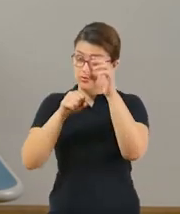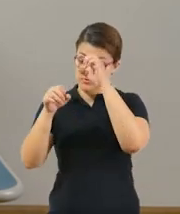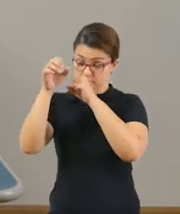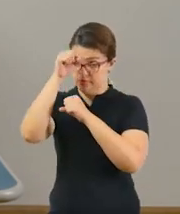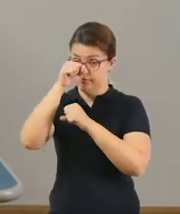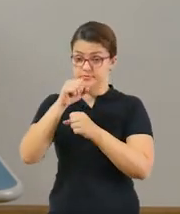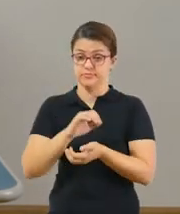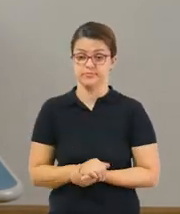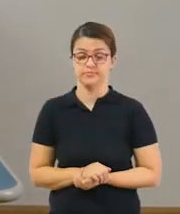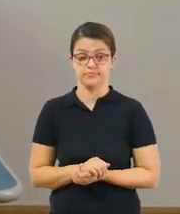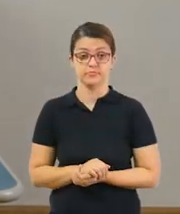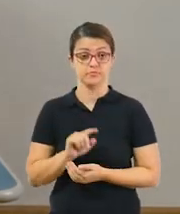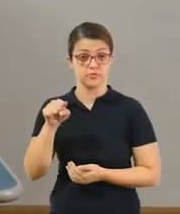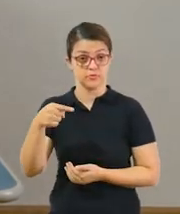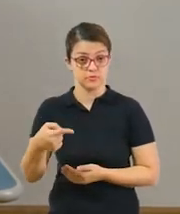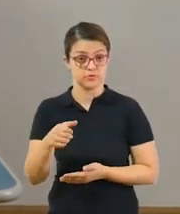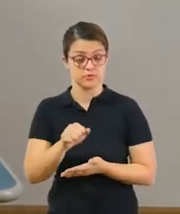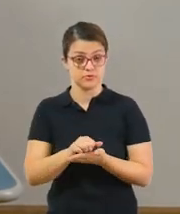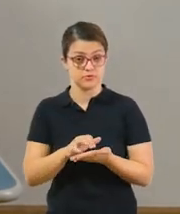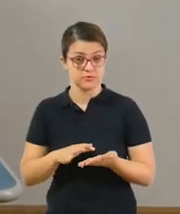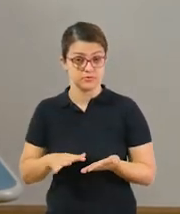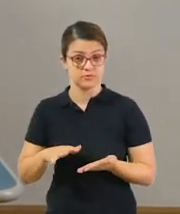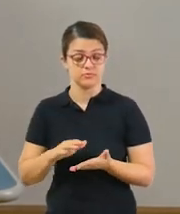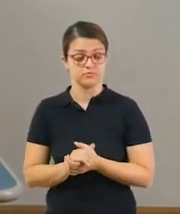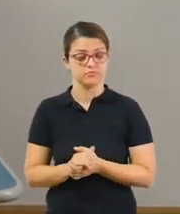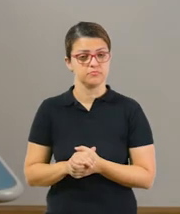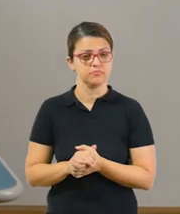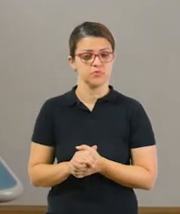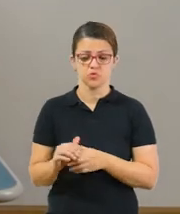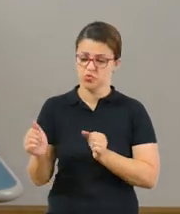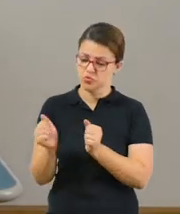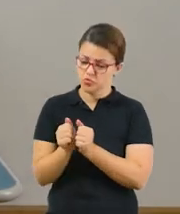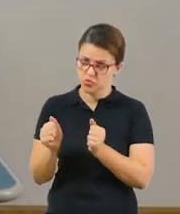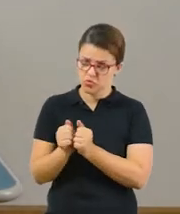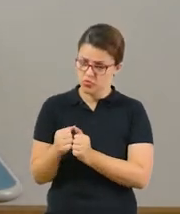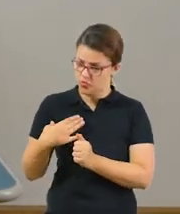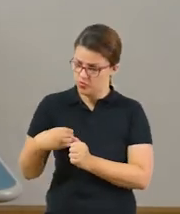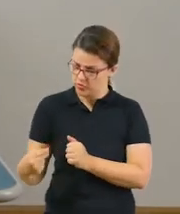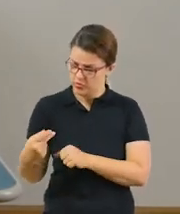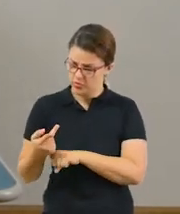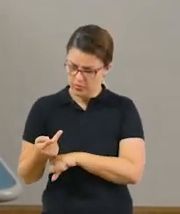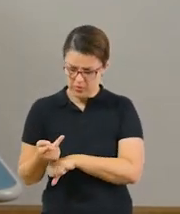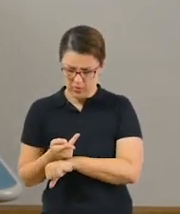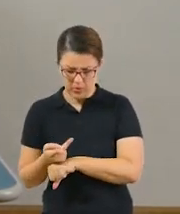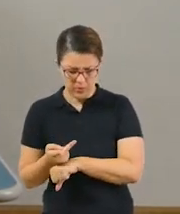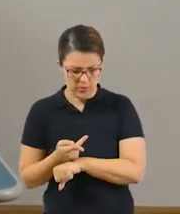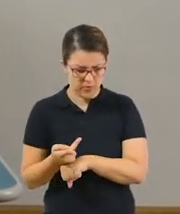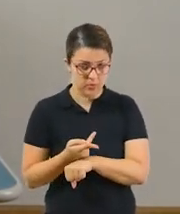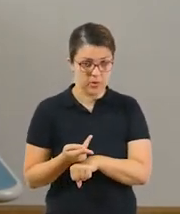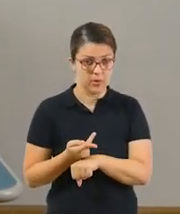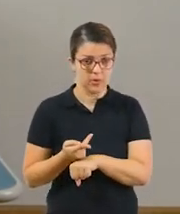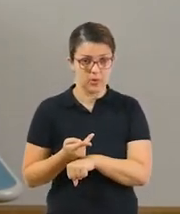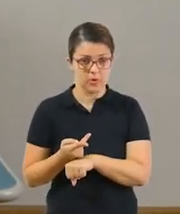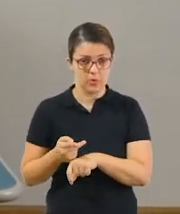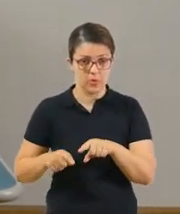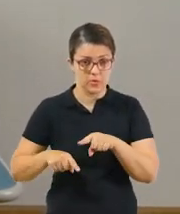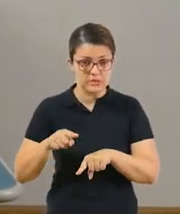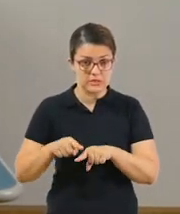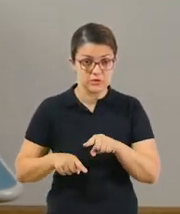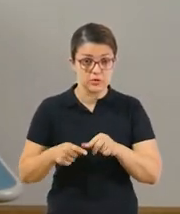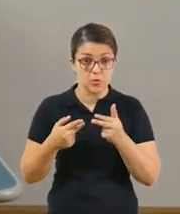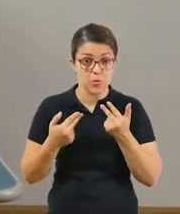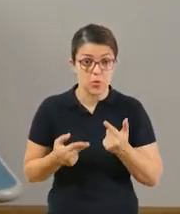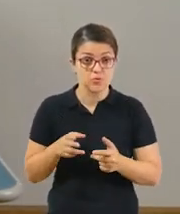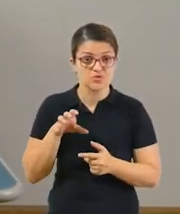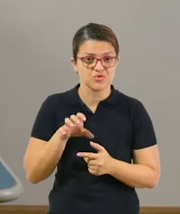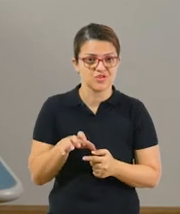assimilar. Depois, tem uma atividade a qual vocês vão procurar, junto com o filho de vocês, objetos que contenham